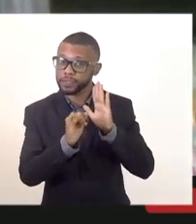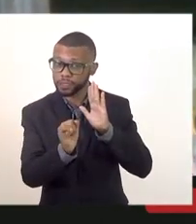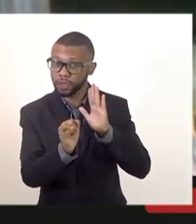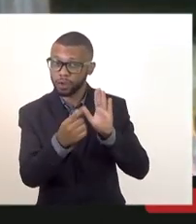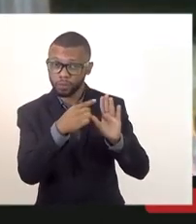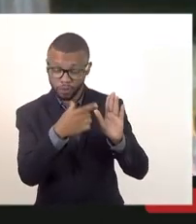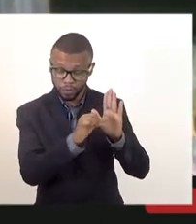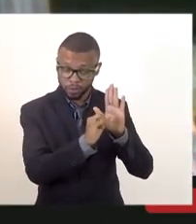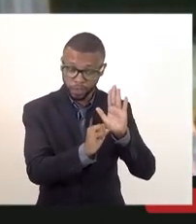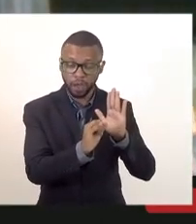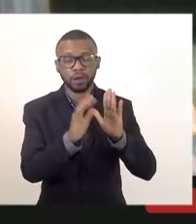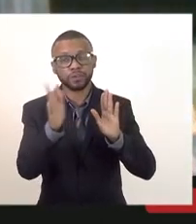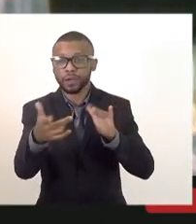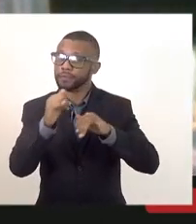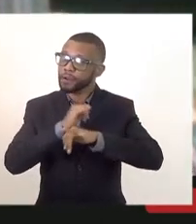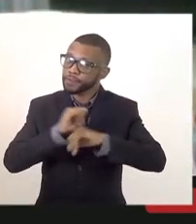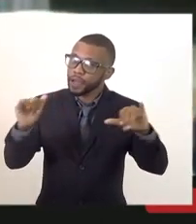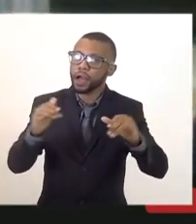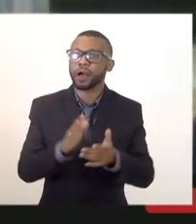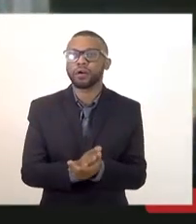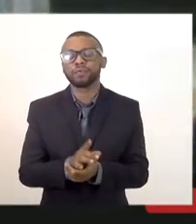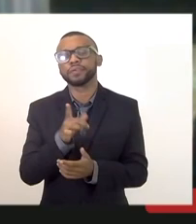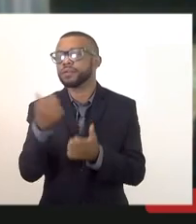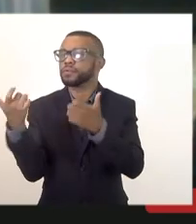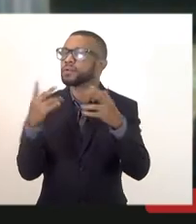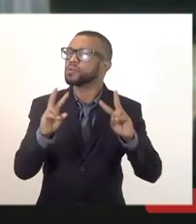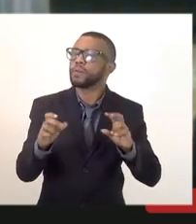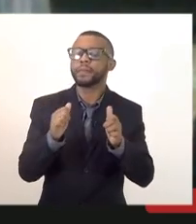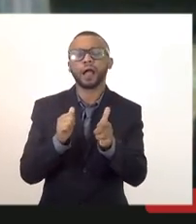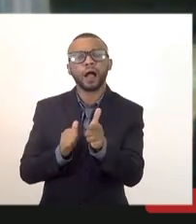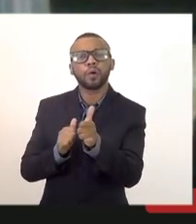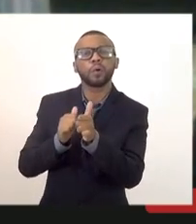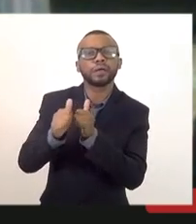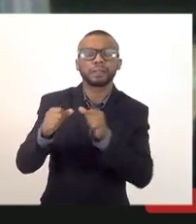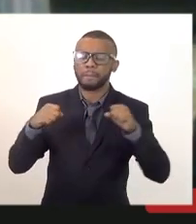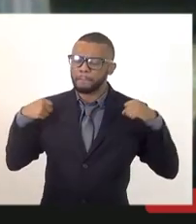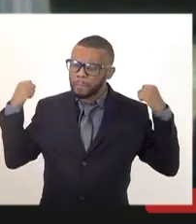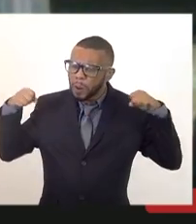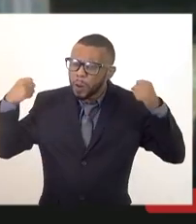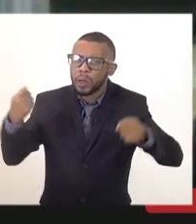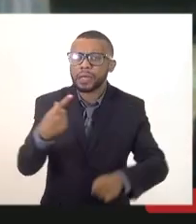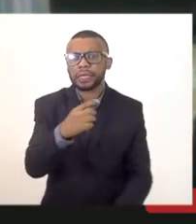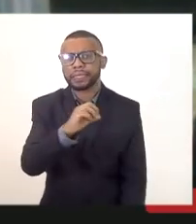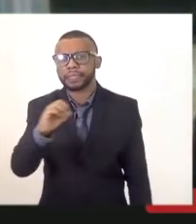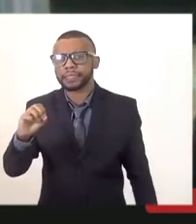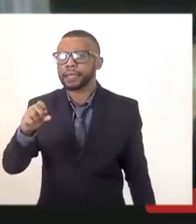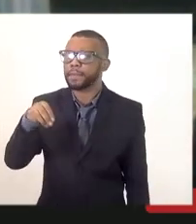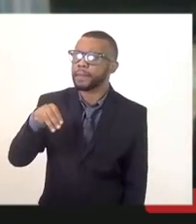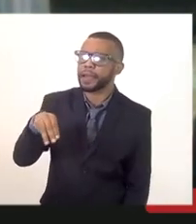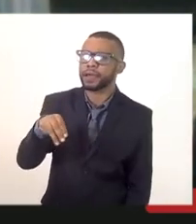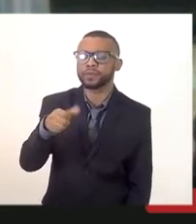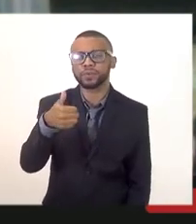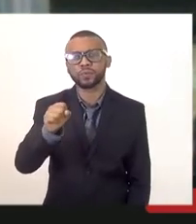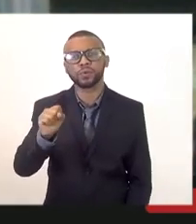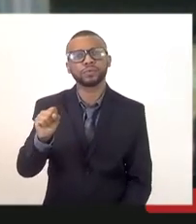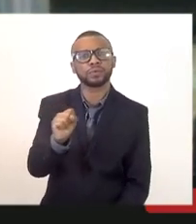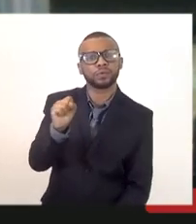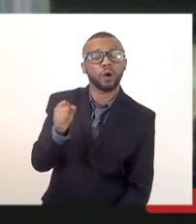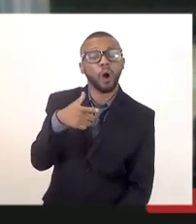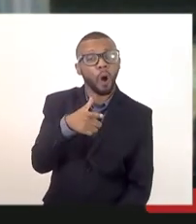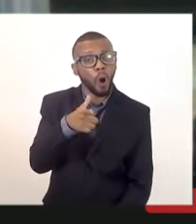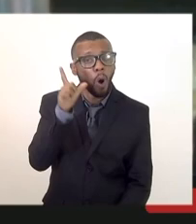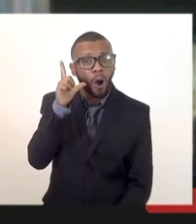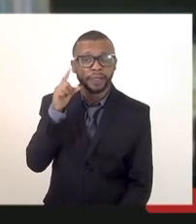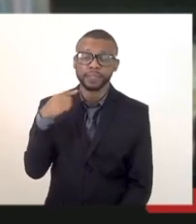e você fala da corrida de 100 metros de 18 segundos ontem mesmo nós